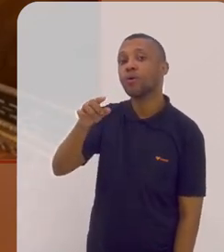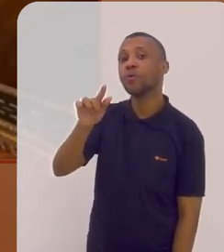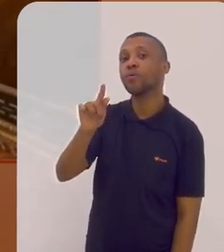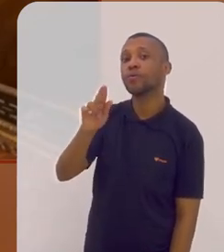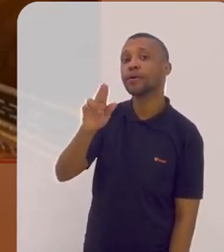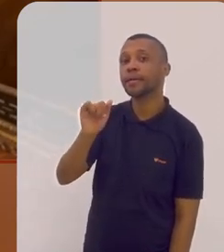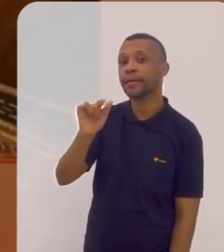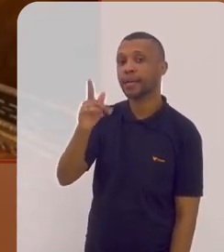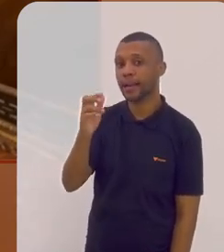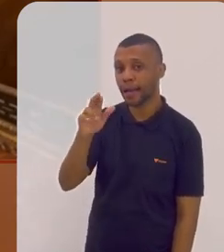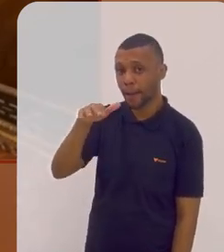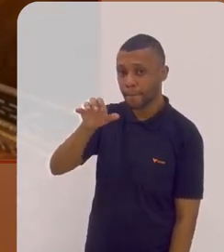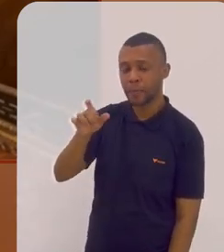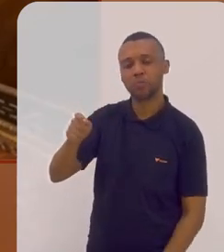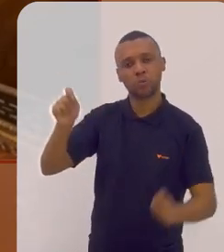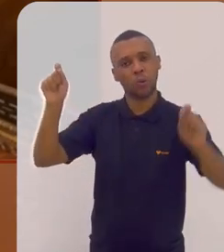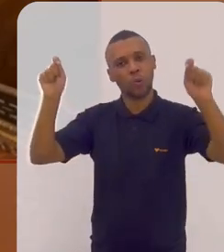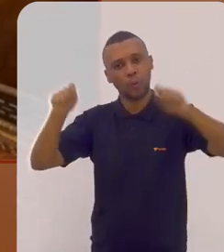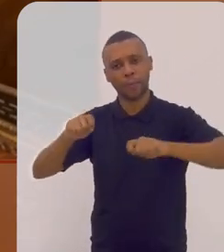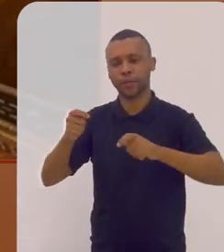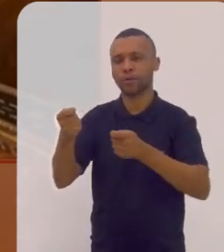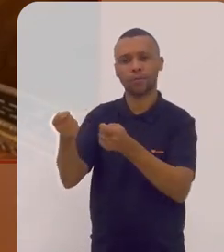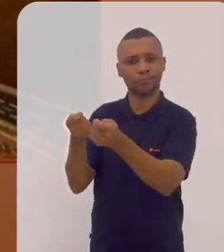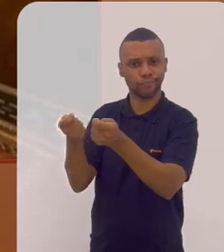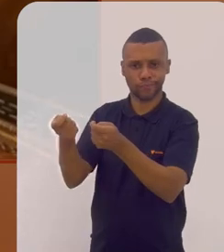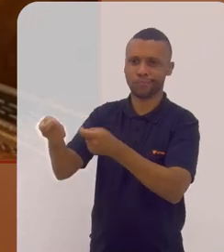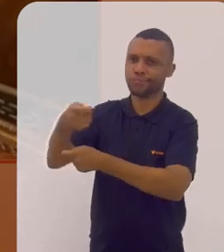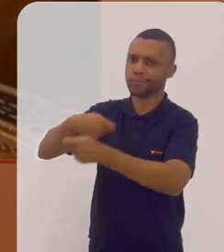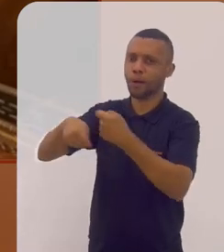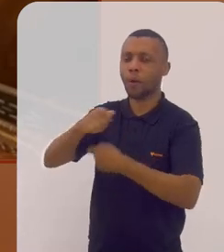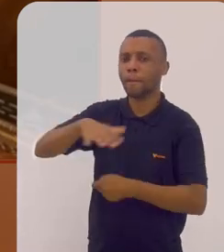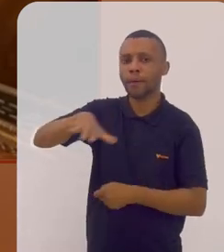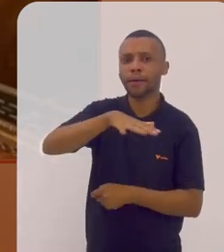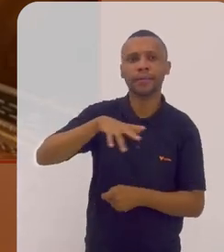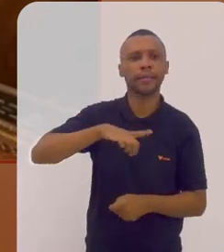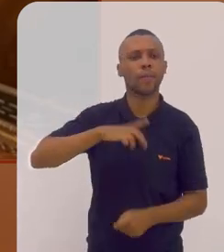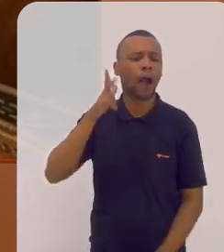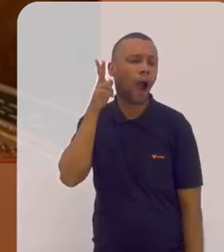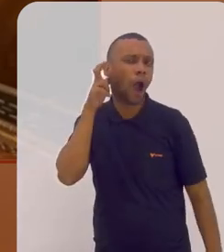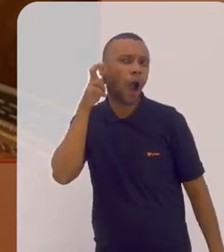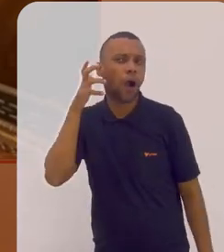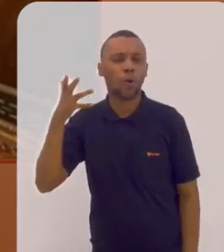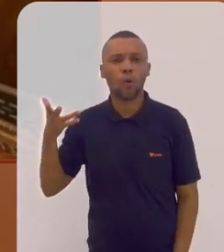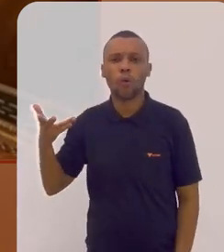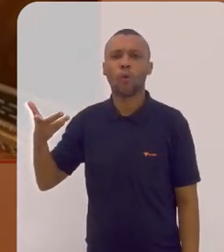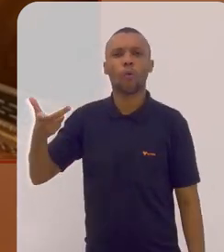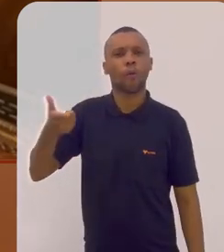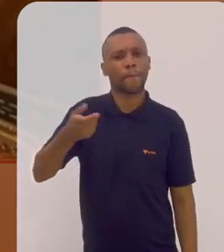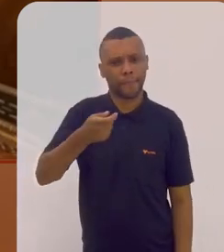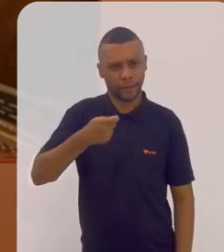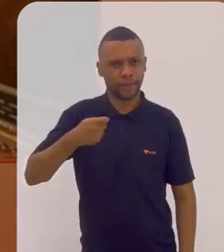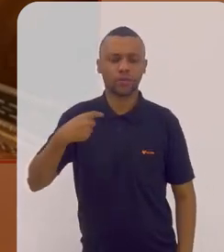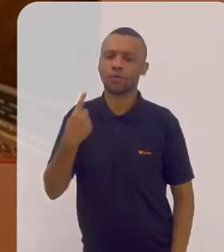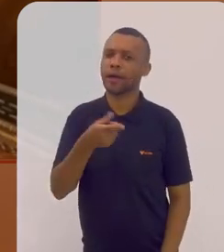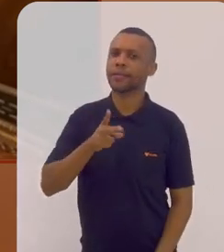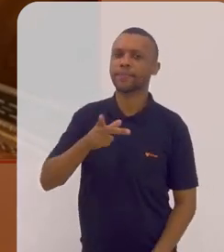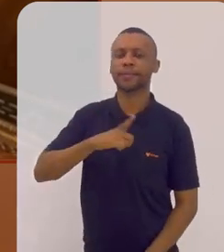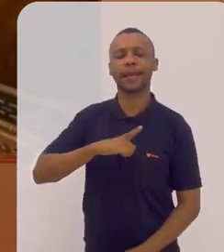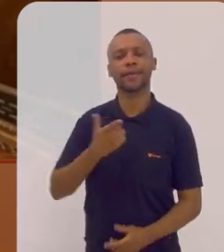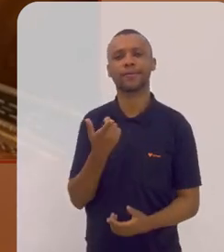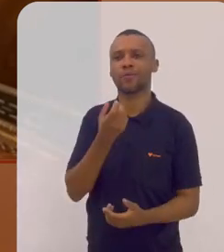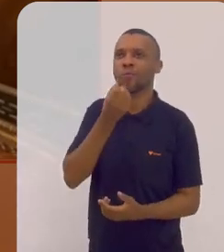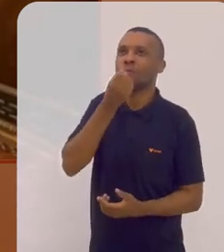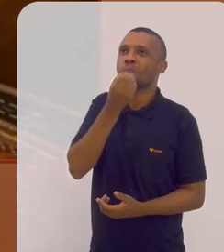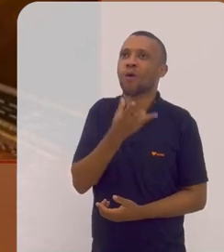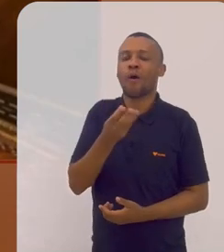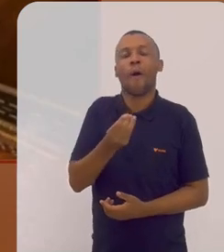no lugar certo muito competente como gestor é um espaço que tem uma acústica maravilhosa onde nós temos sempre